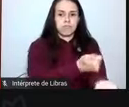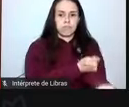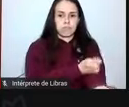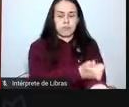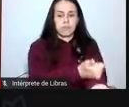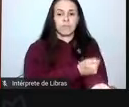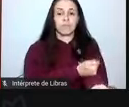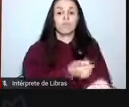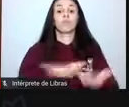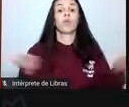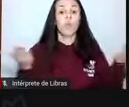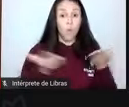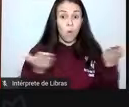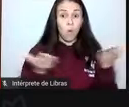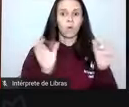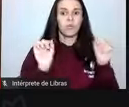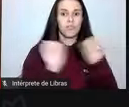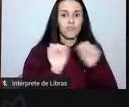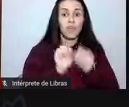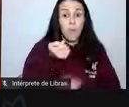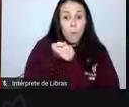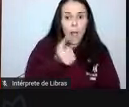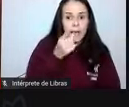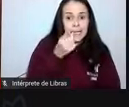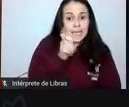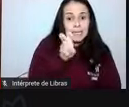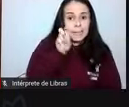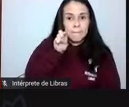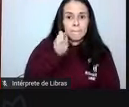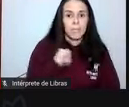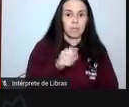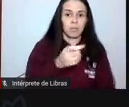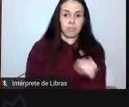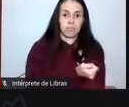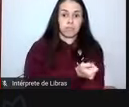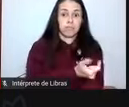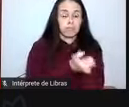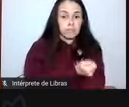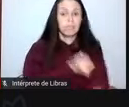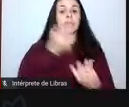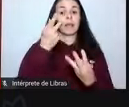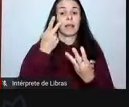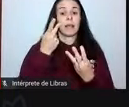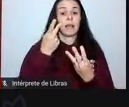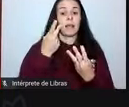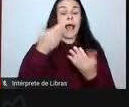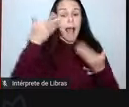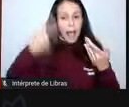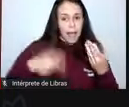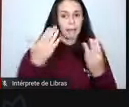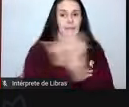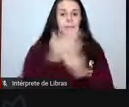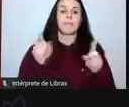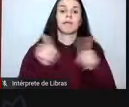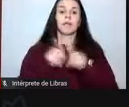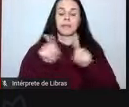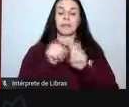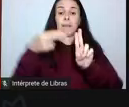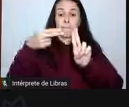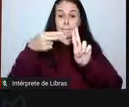quase 15 mil exames que universidade fez a partir do campo sede do campo de Palmeiras de Sois, tem sido